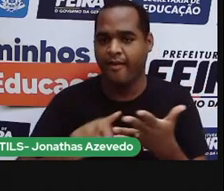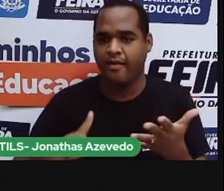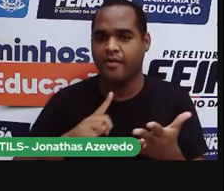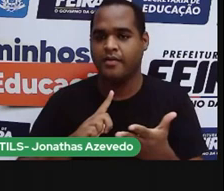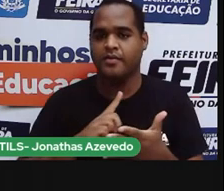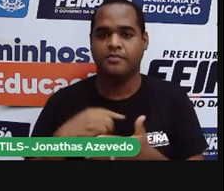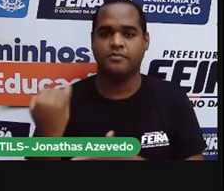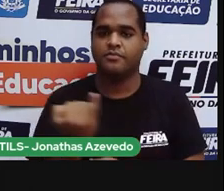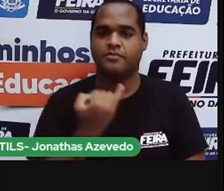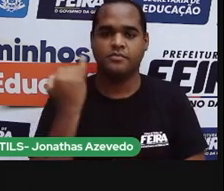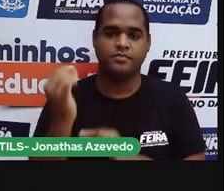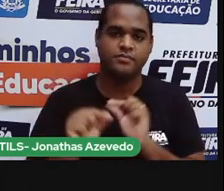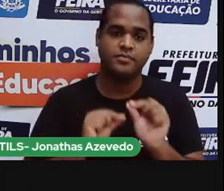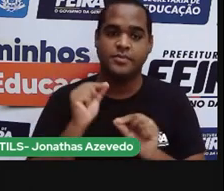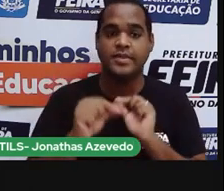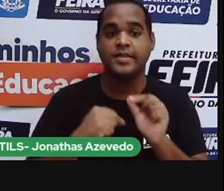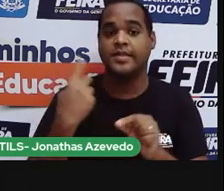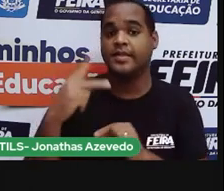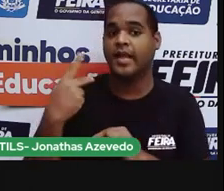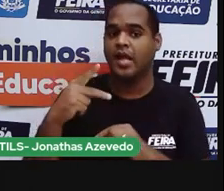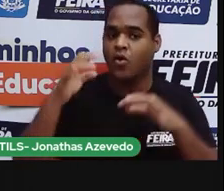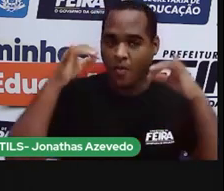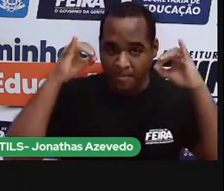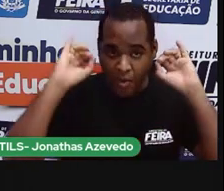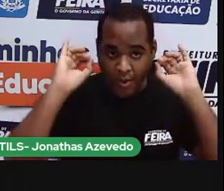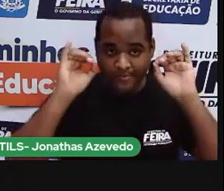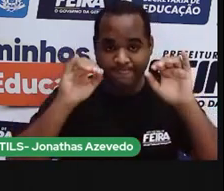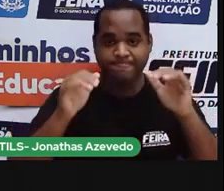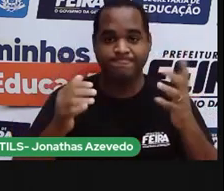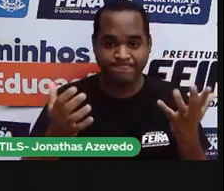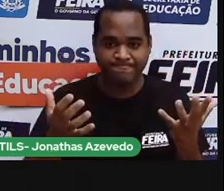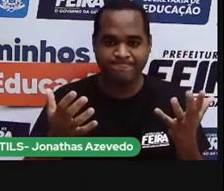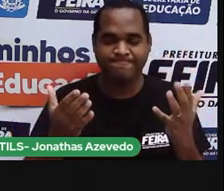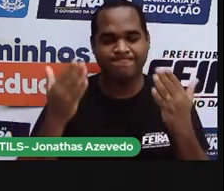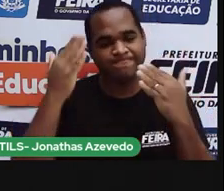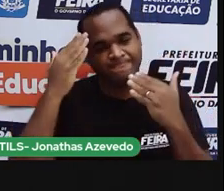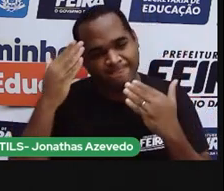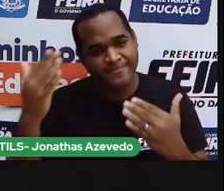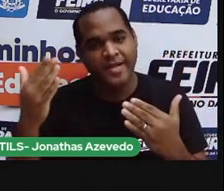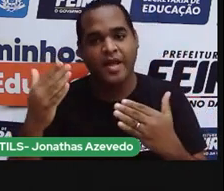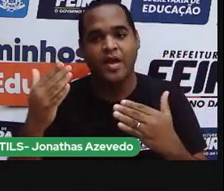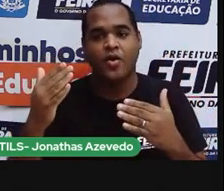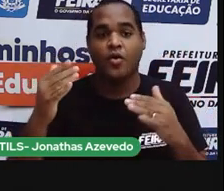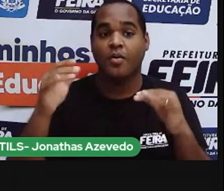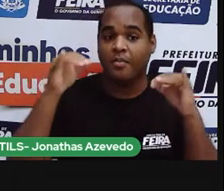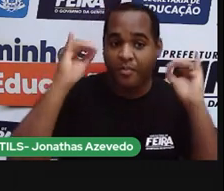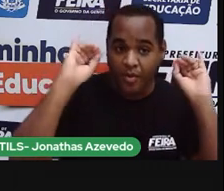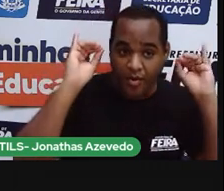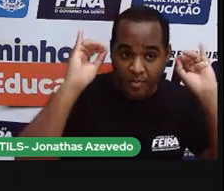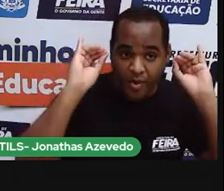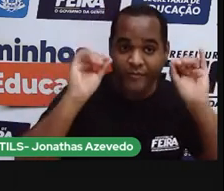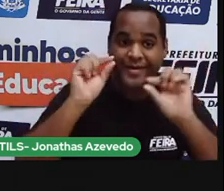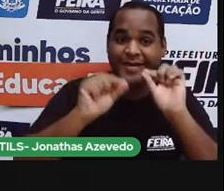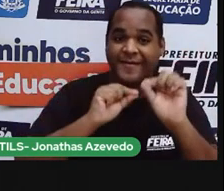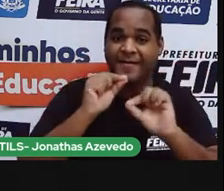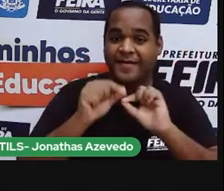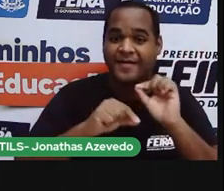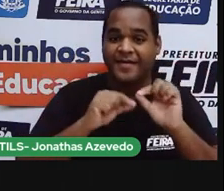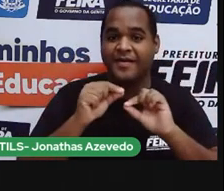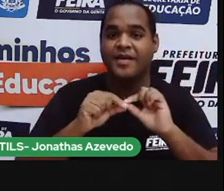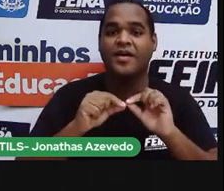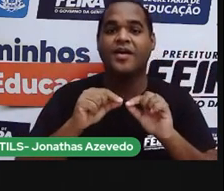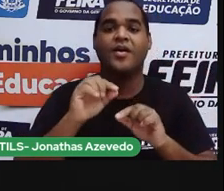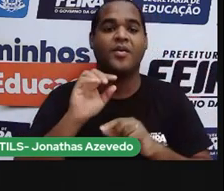a festa em homenagem ao boi. Vocês sabem que boi é esse? Esse mesmo, o bumbum,